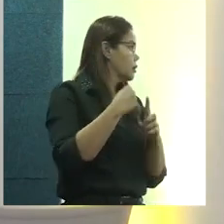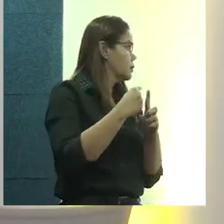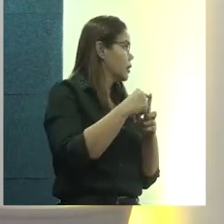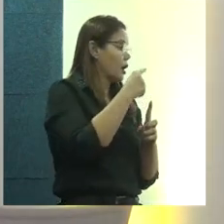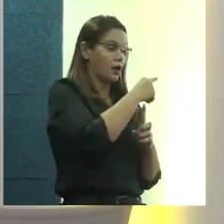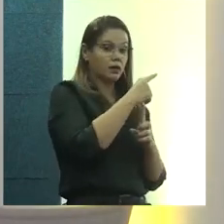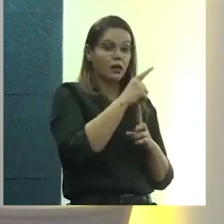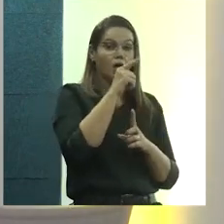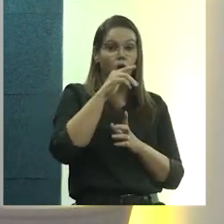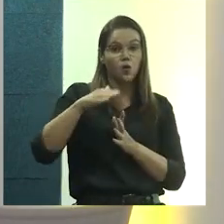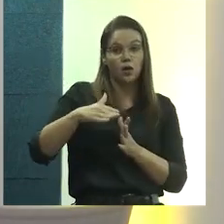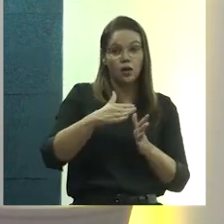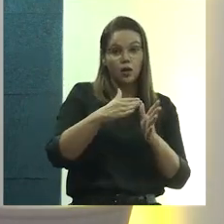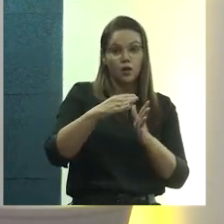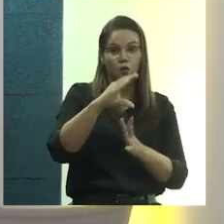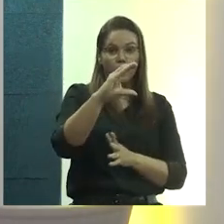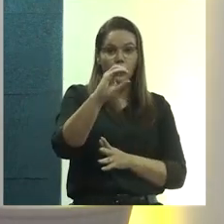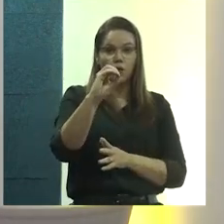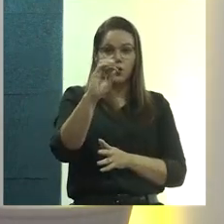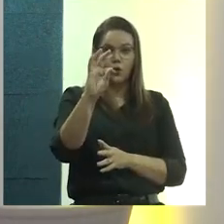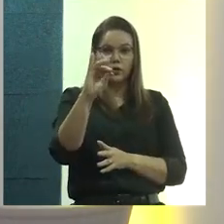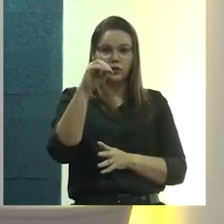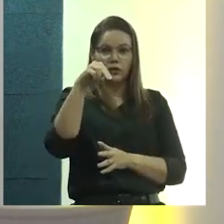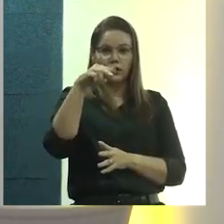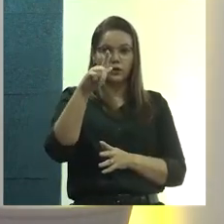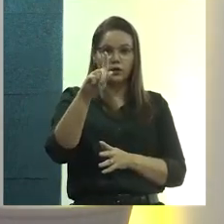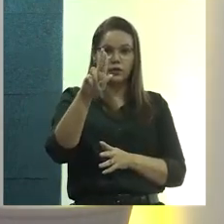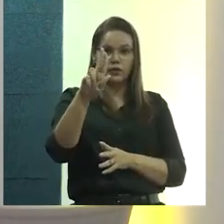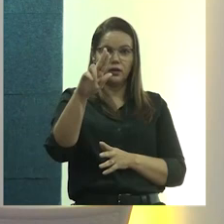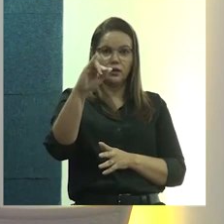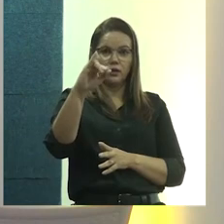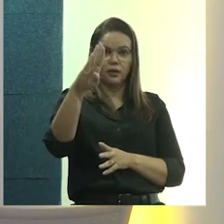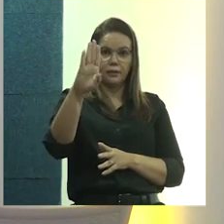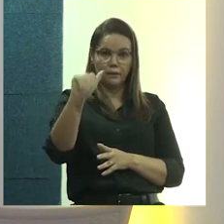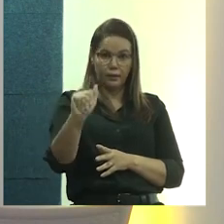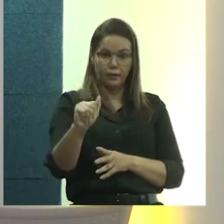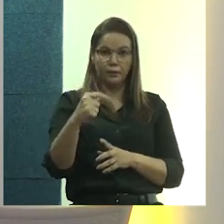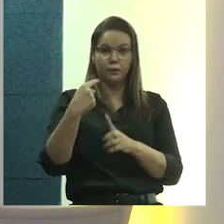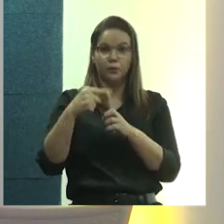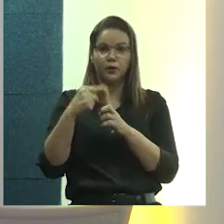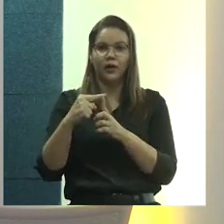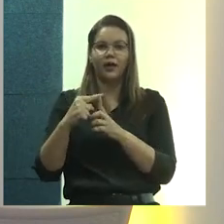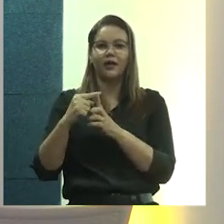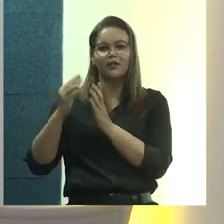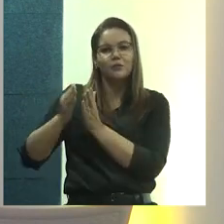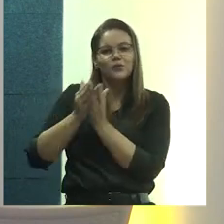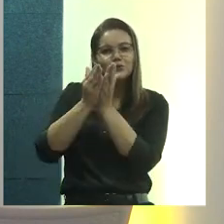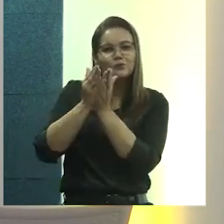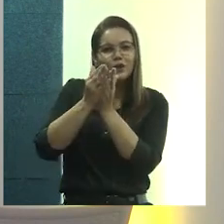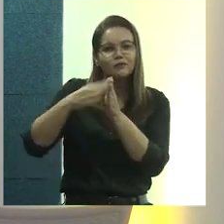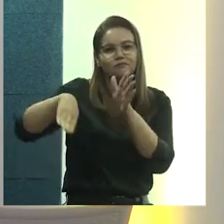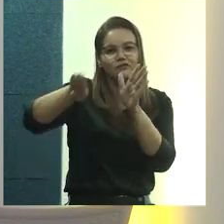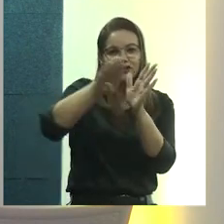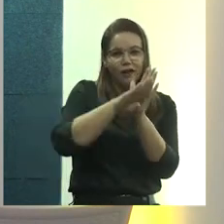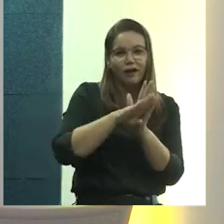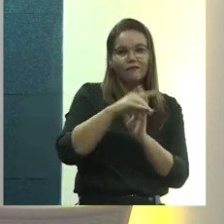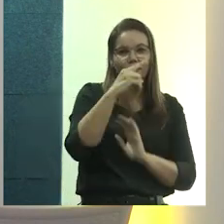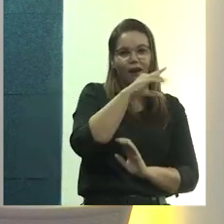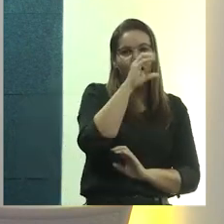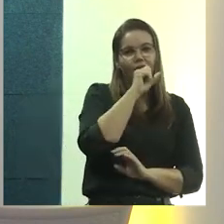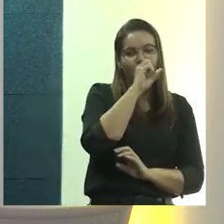rio Cotinguiba, que serpenteia a cidade. É por esse rio que chegavam as embarcações. E aqui,